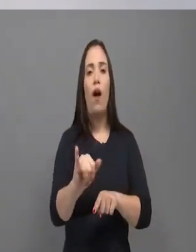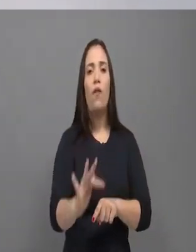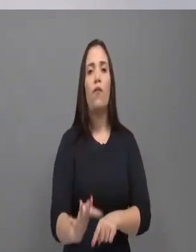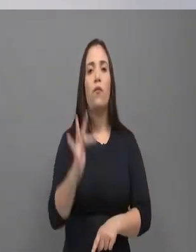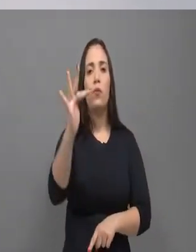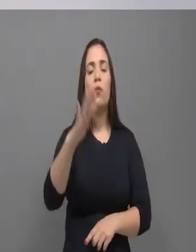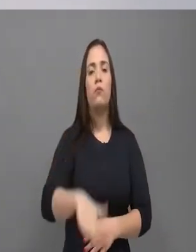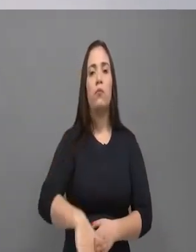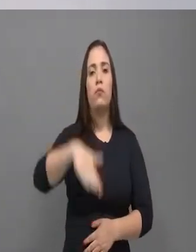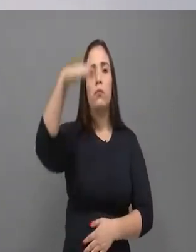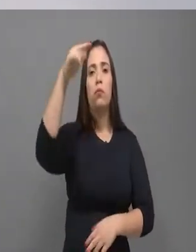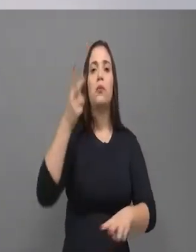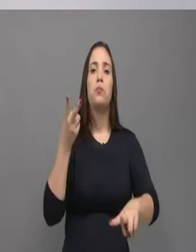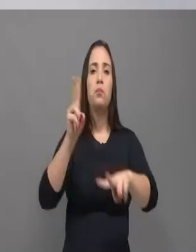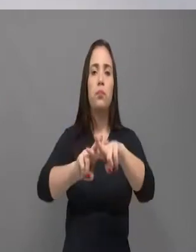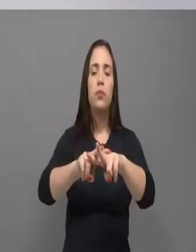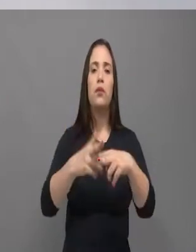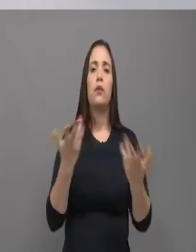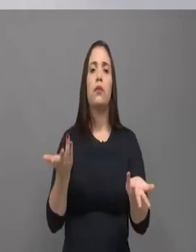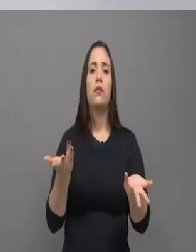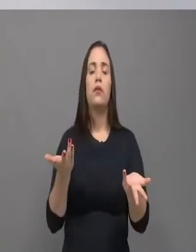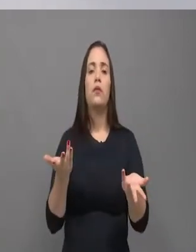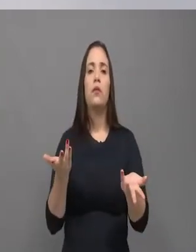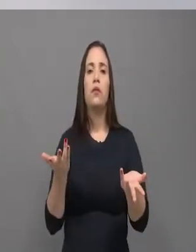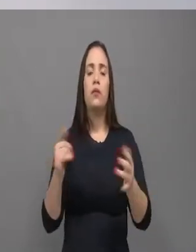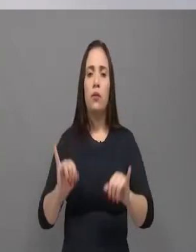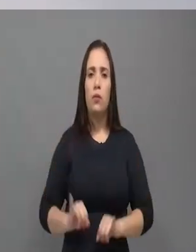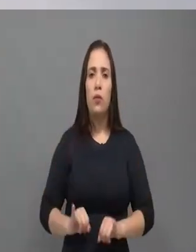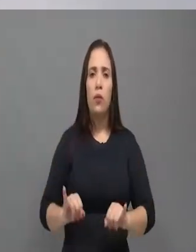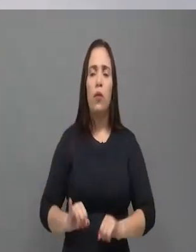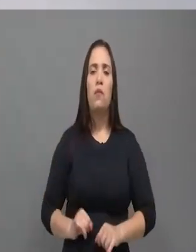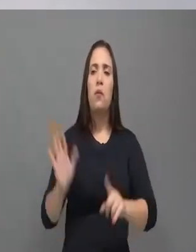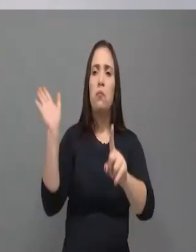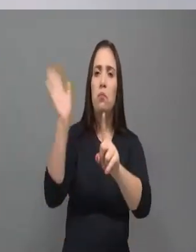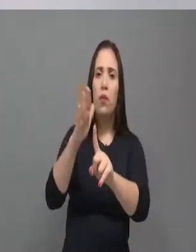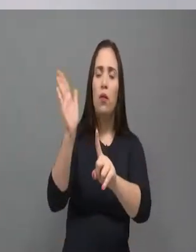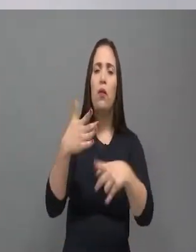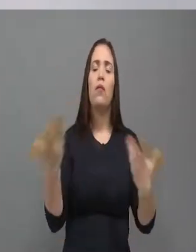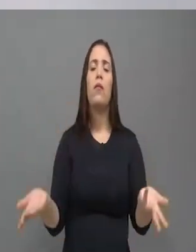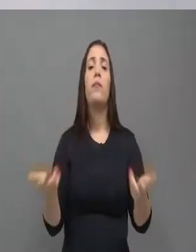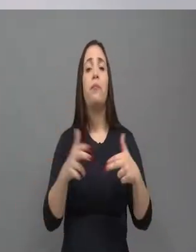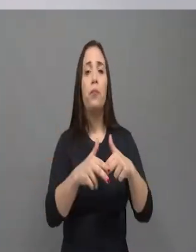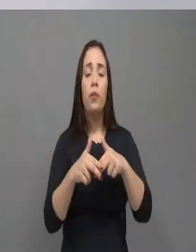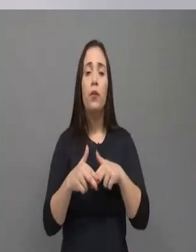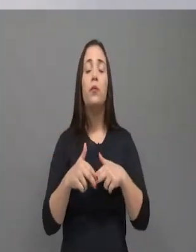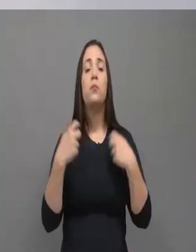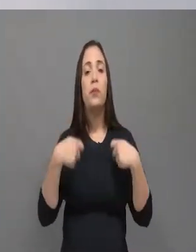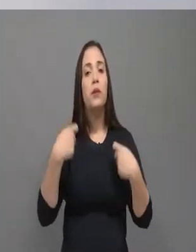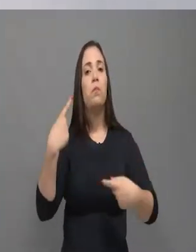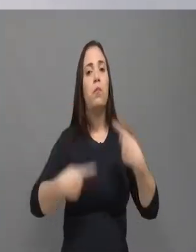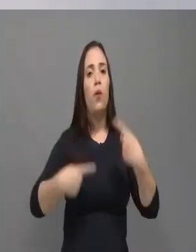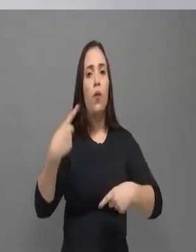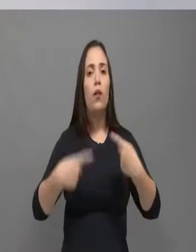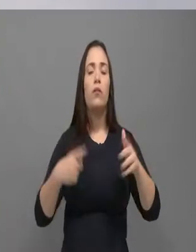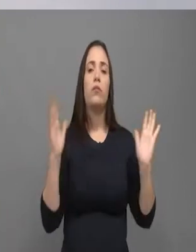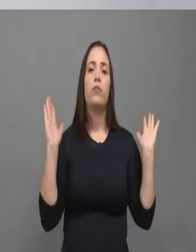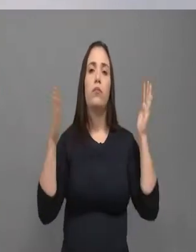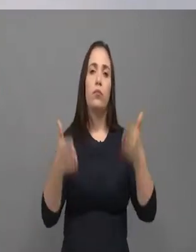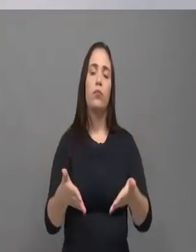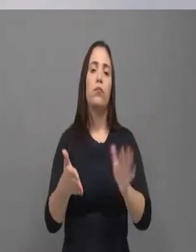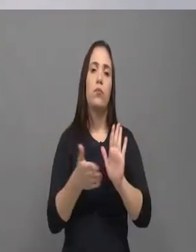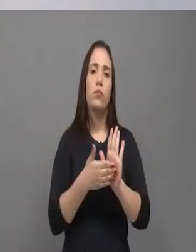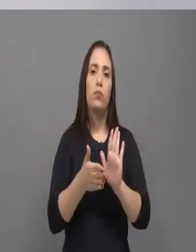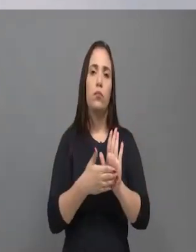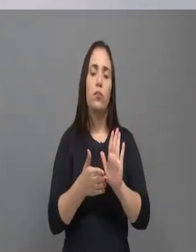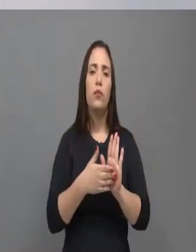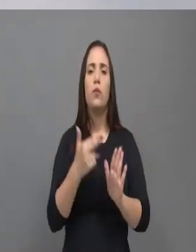pobres, você não pode esquecer, porque é ali onde está toda a concentração da população carente. Então, aqui na